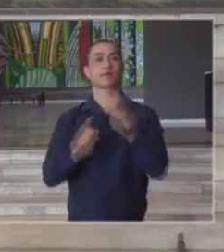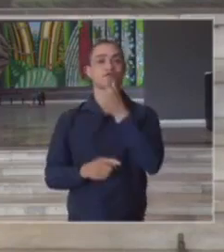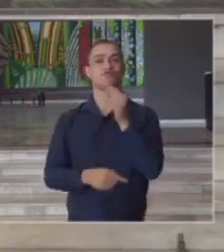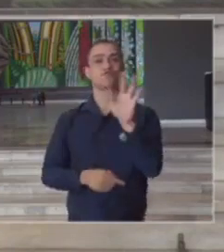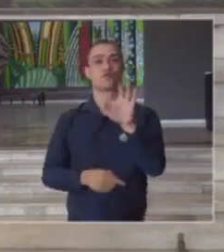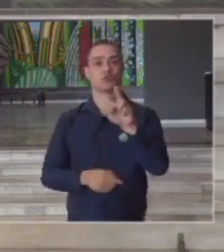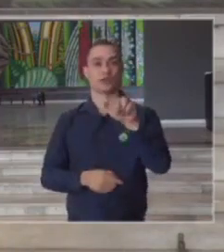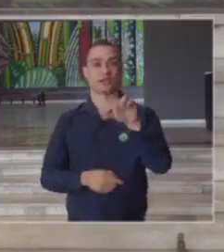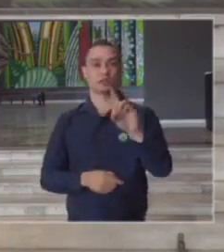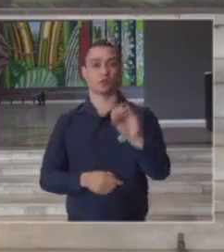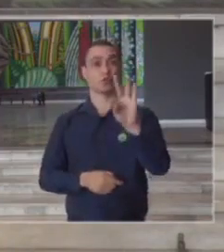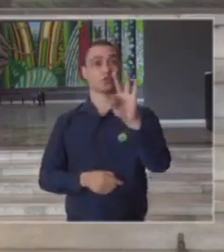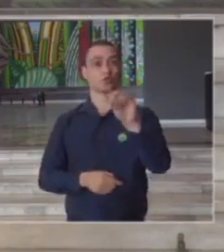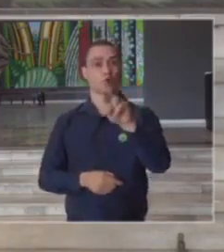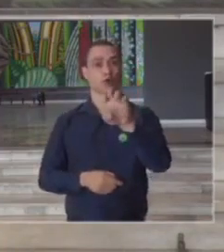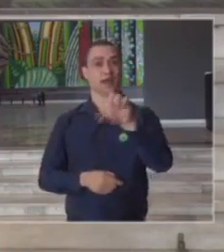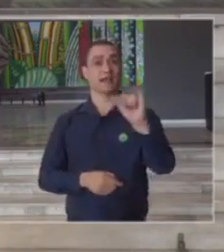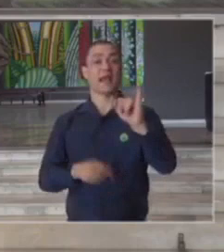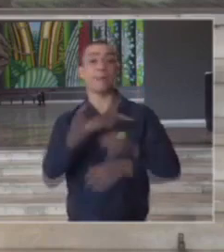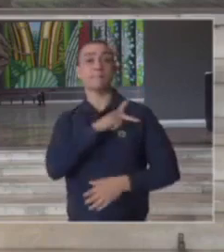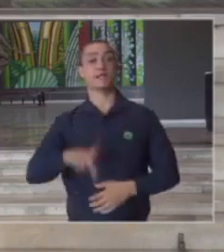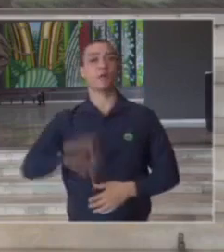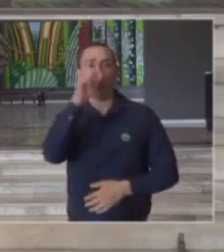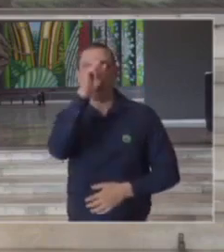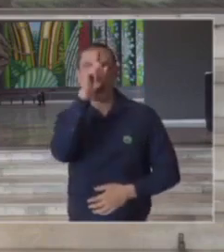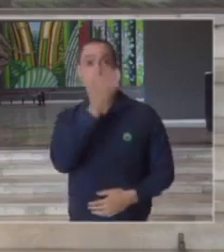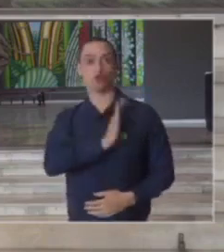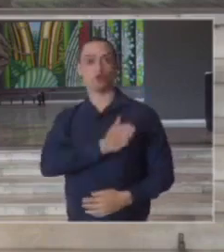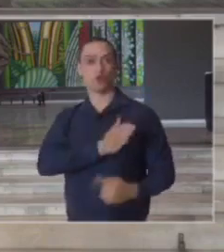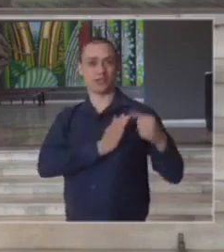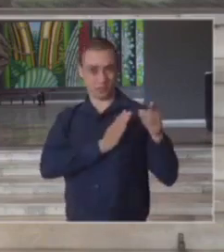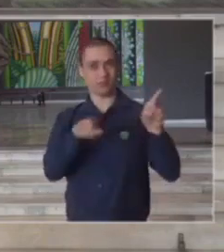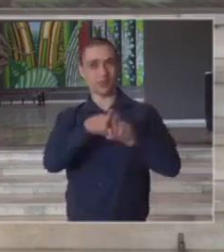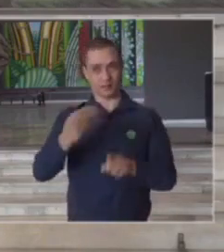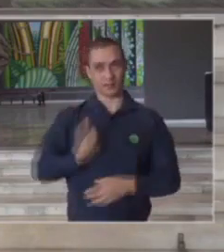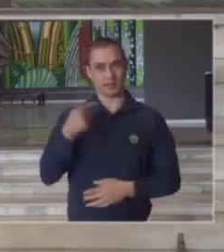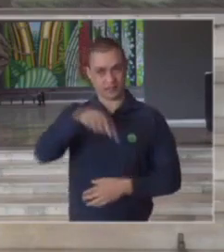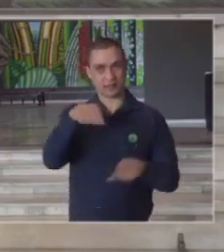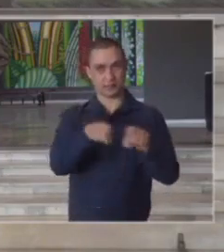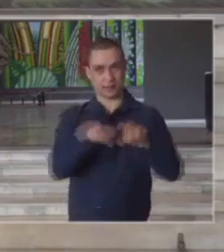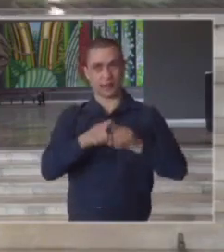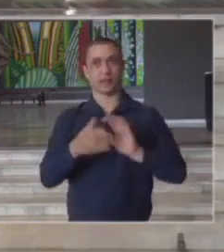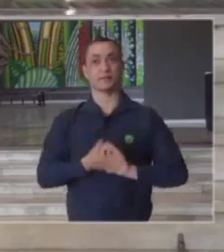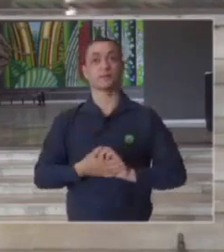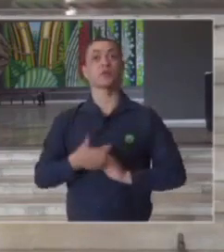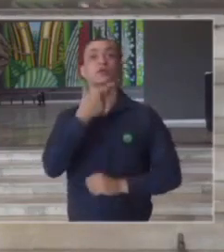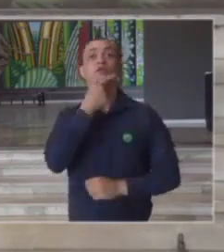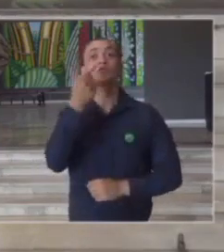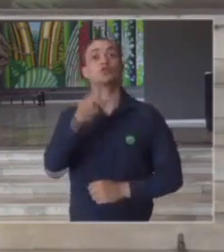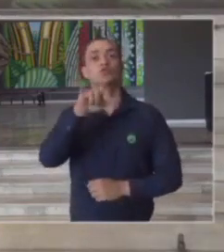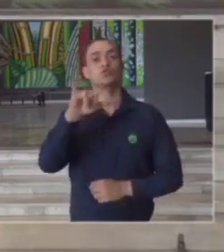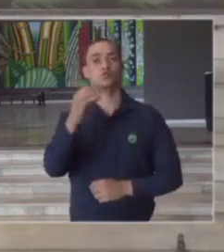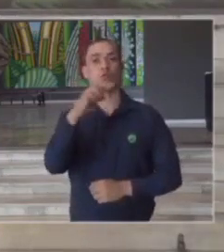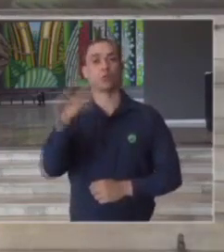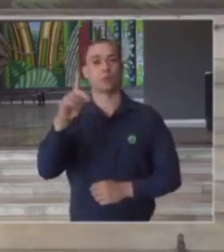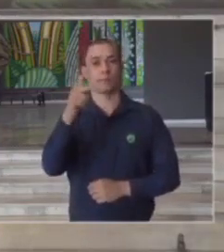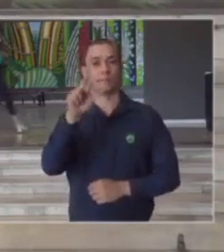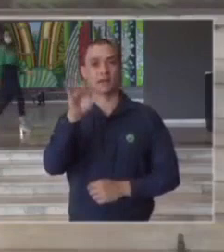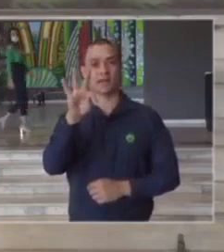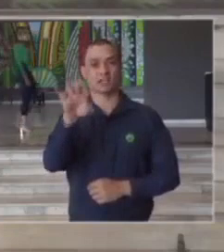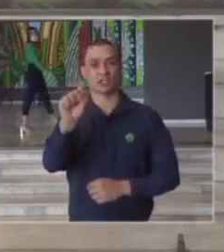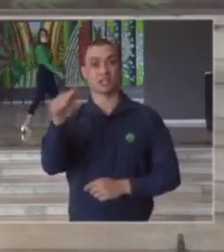Torelli presidente do hospital do coração que está aqui conosco também o João Prats infectologista do